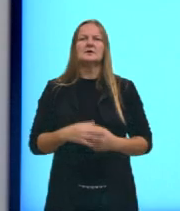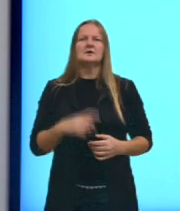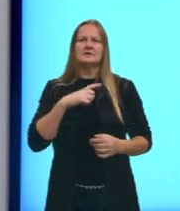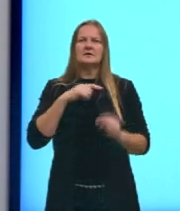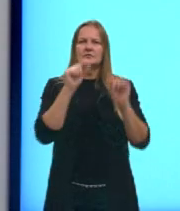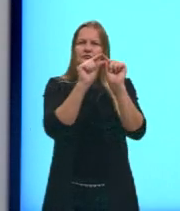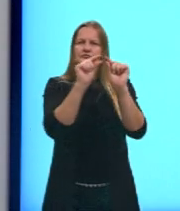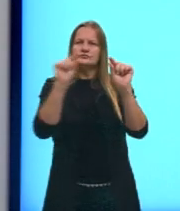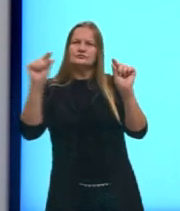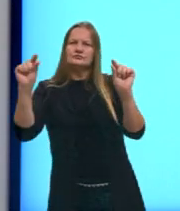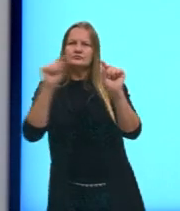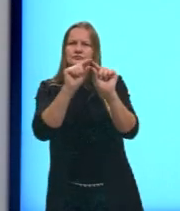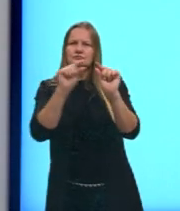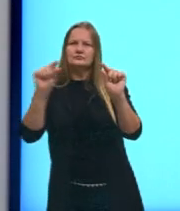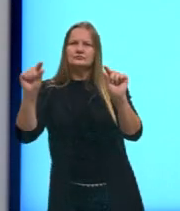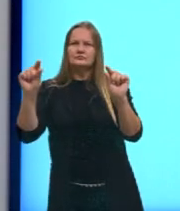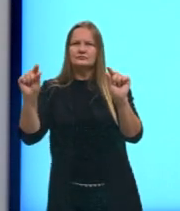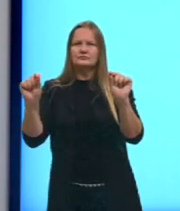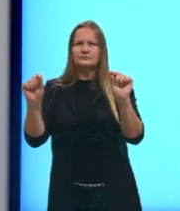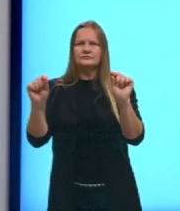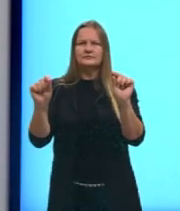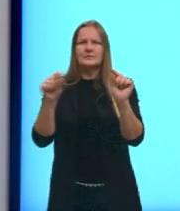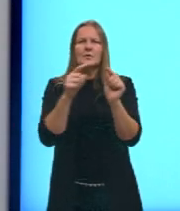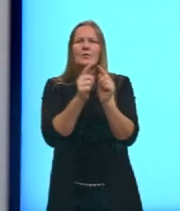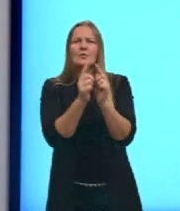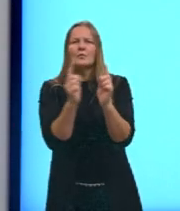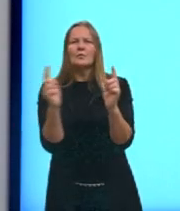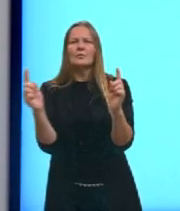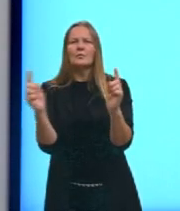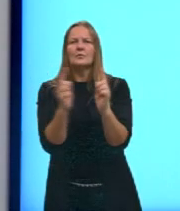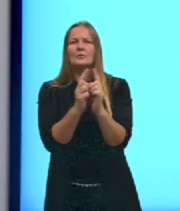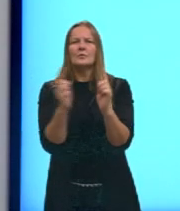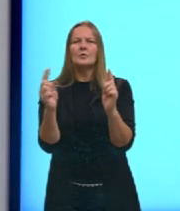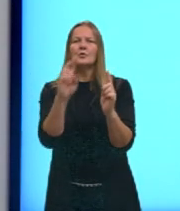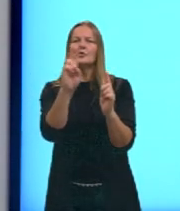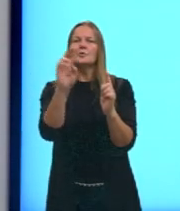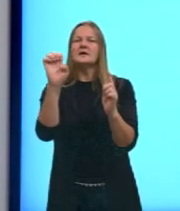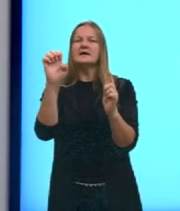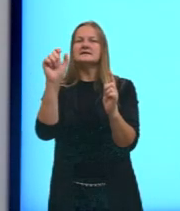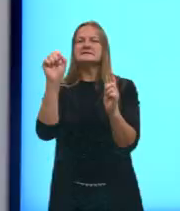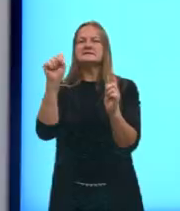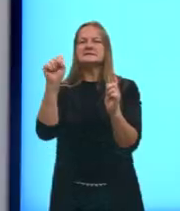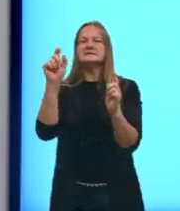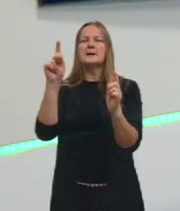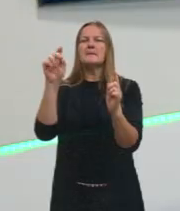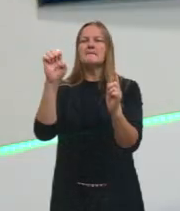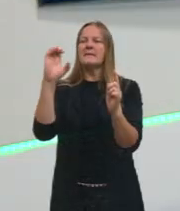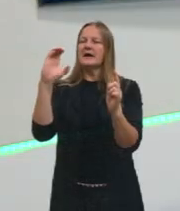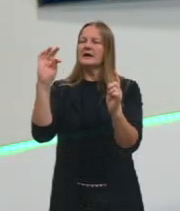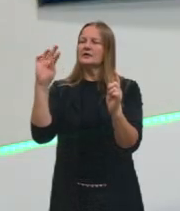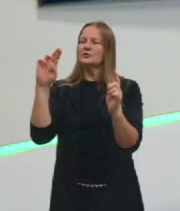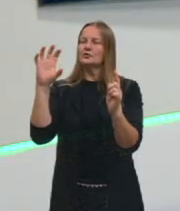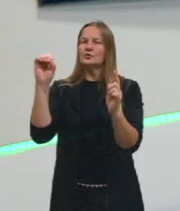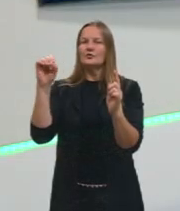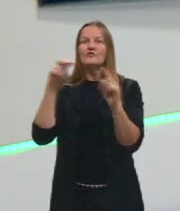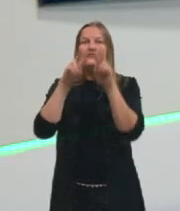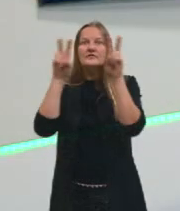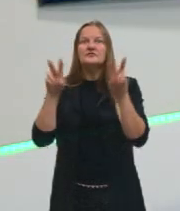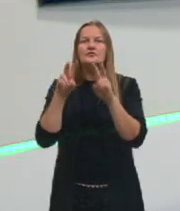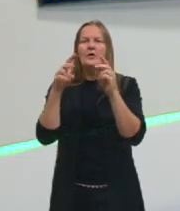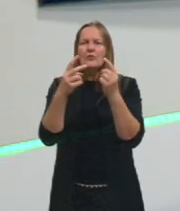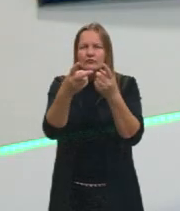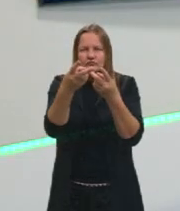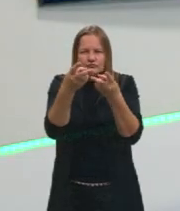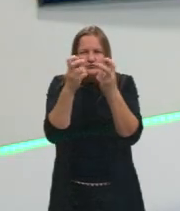né, desse comprimento de onda que a gente chama do espectro visível, certo? Esse espectro visível é aquilo que a gente consegue